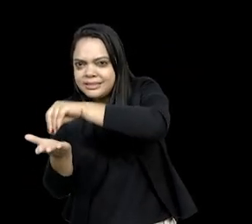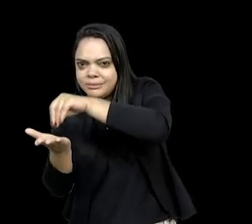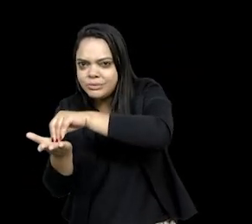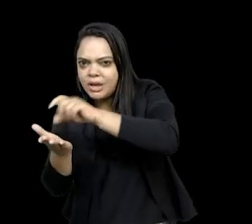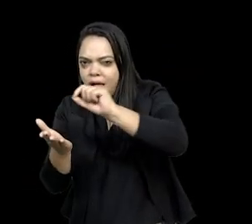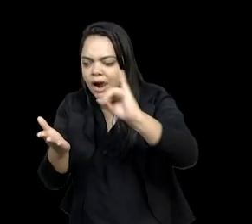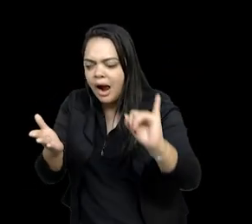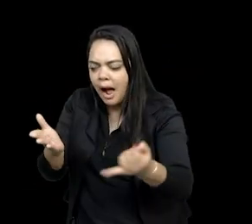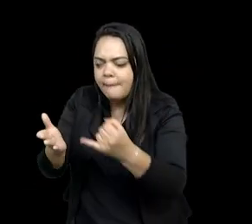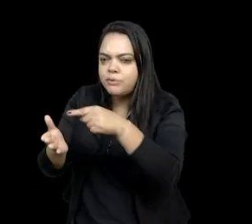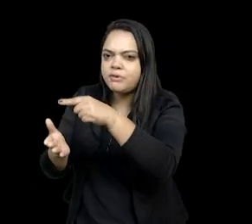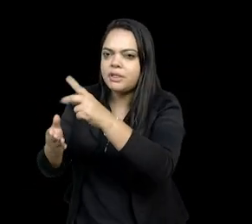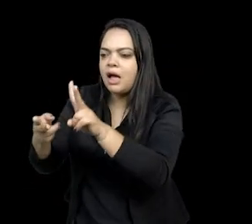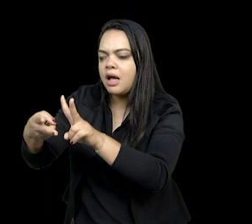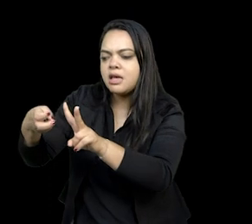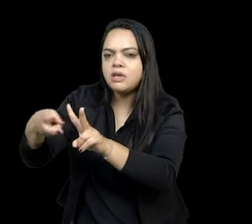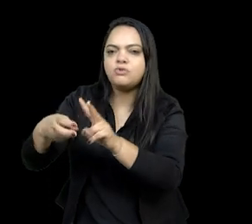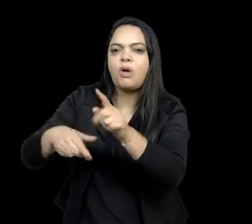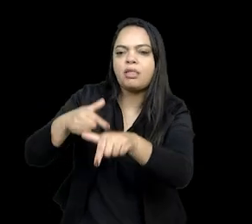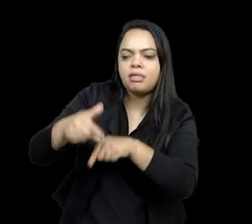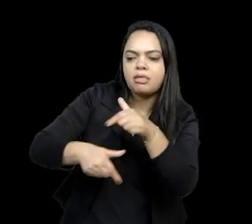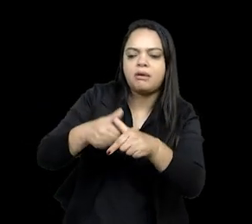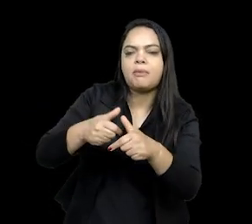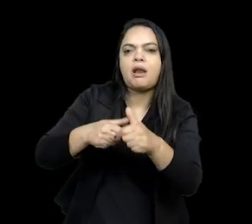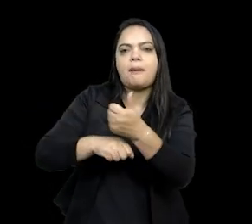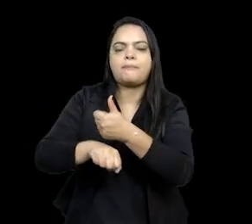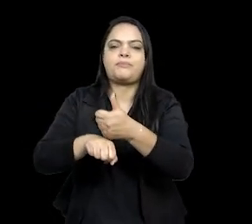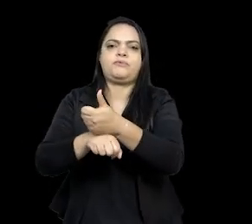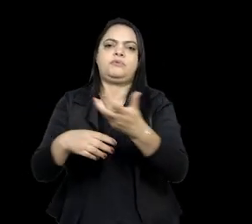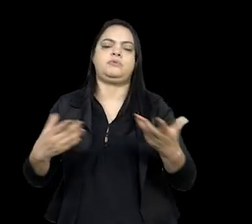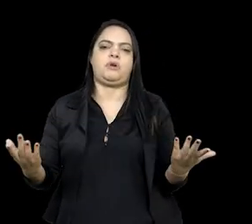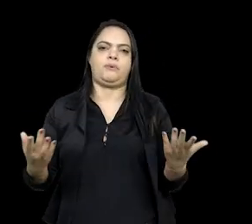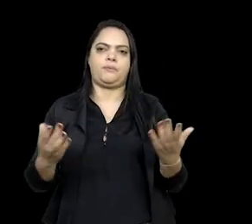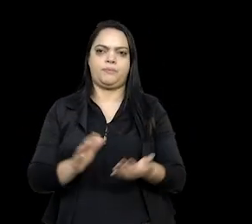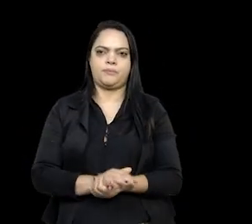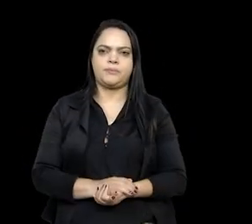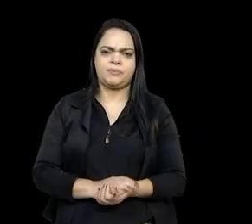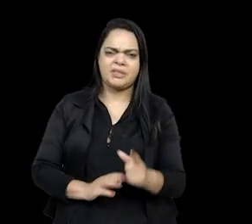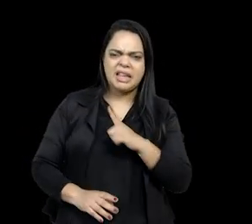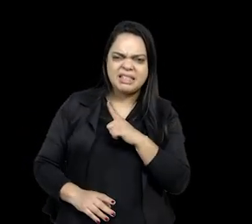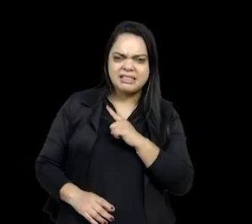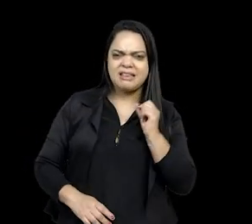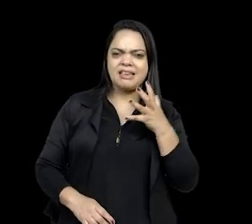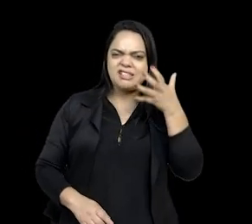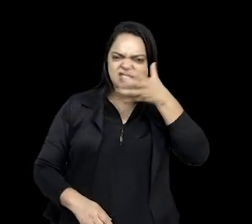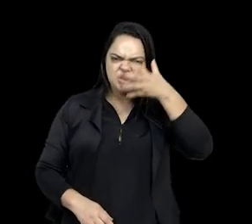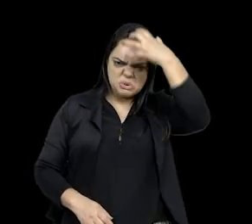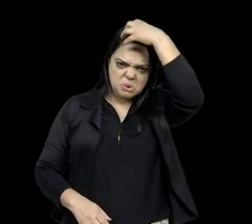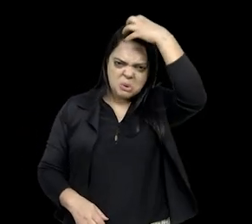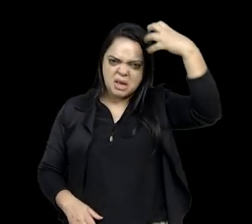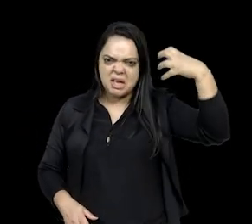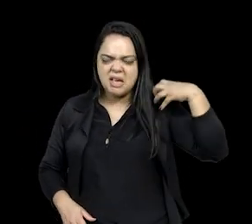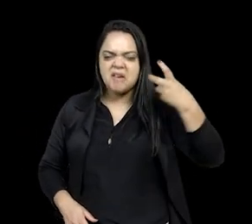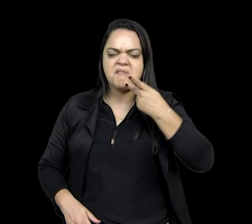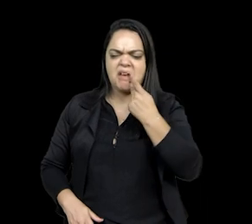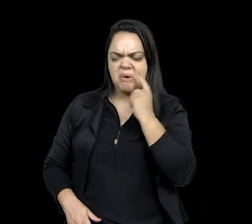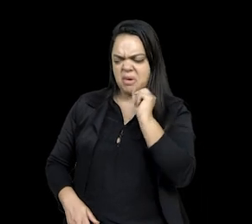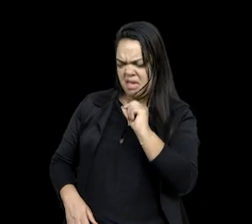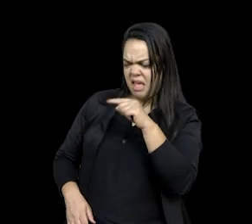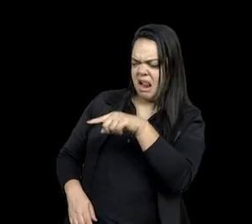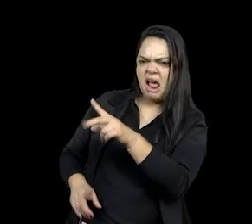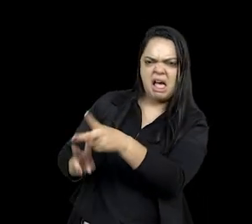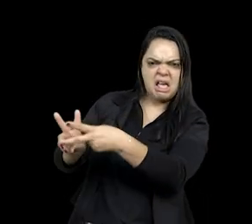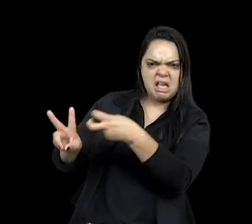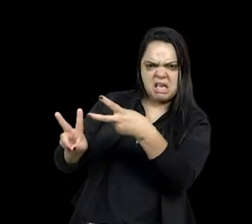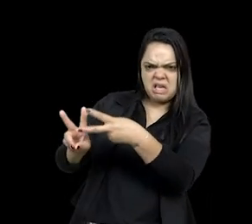isso, a própria identidade indígena é questionada, porque tem vários discursos no Império que dizem, ah, mas esses indígenas eles estão misturados com a